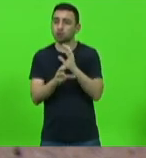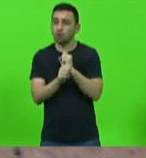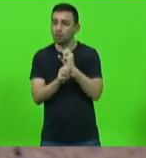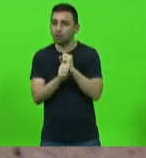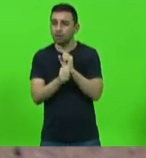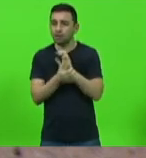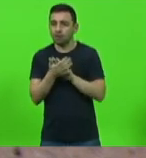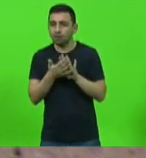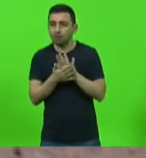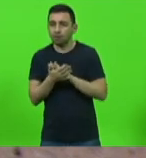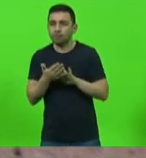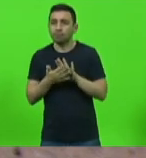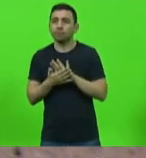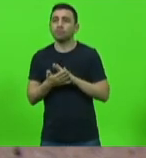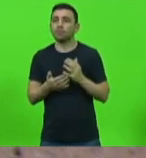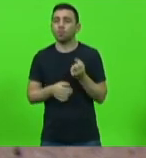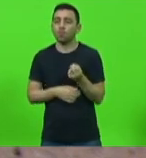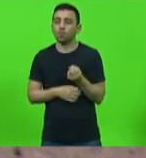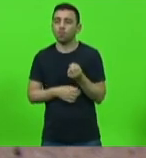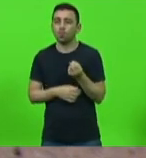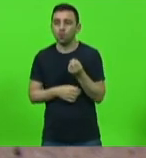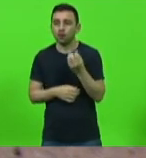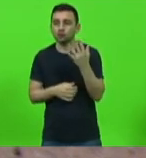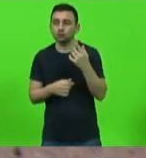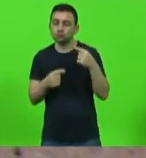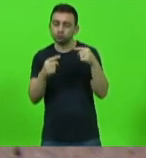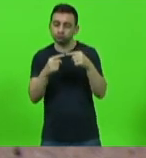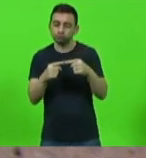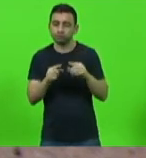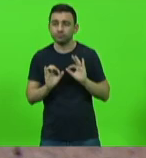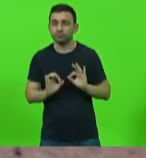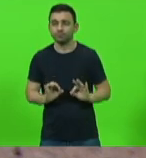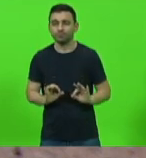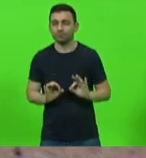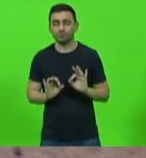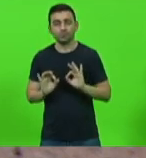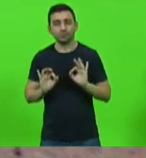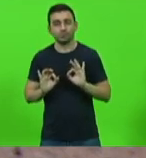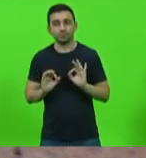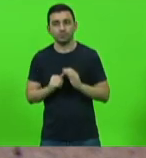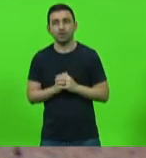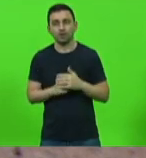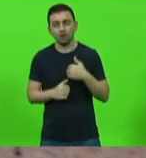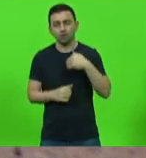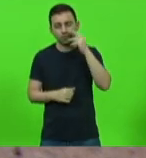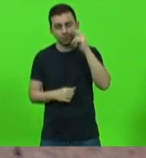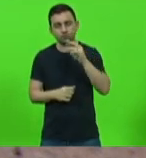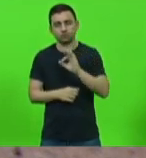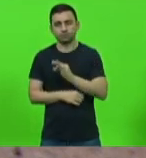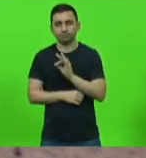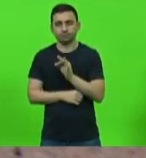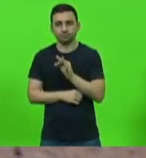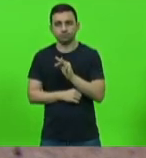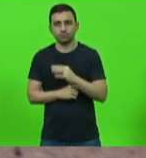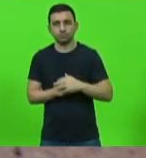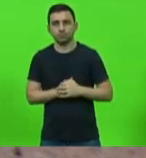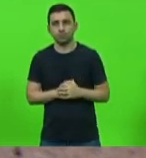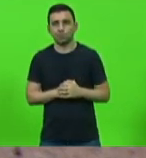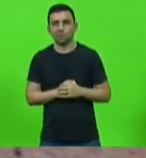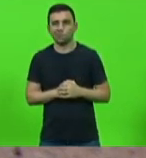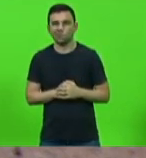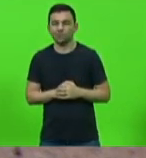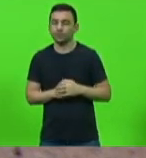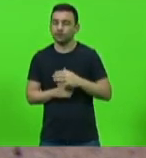o número adequado. Bem eu reconheço deputado